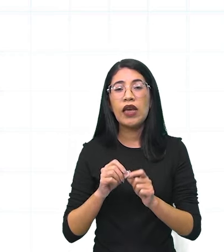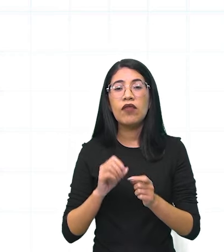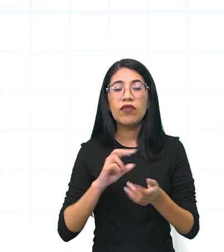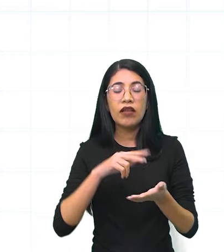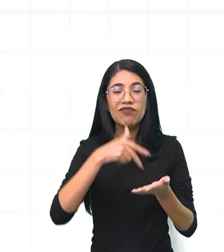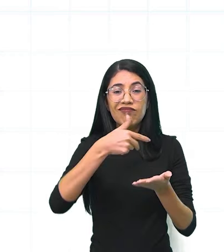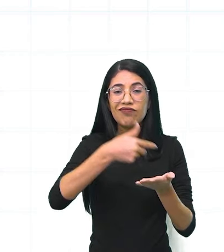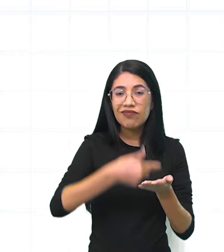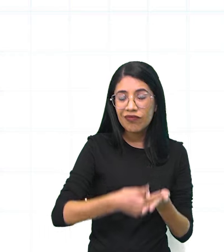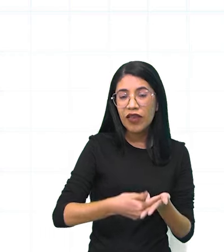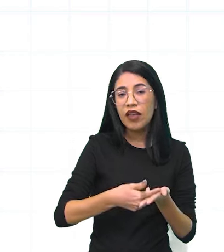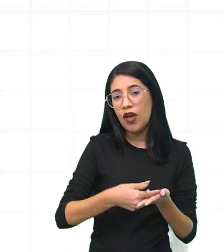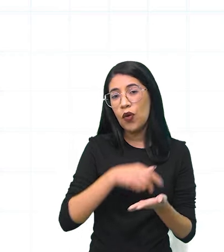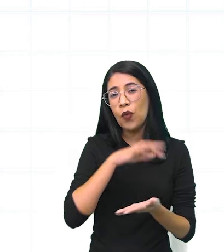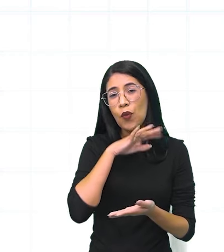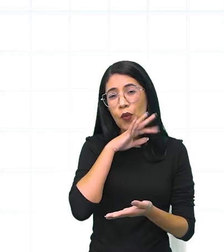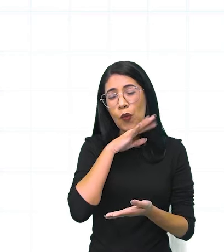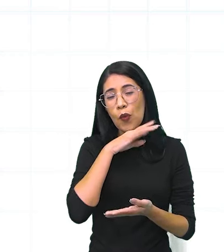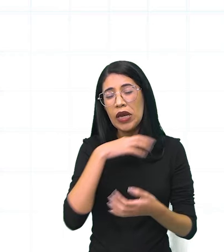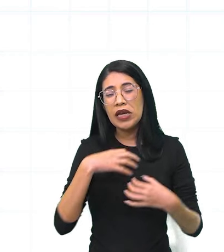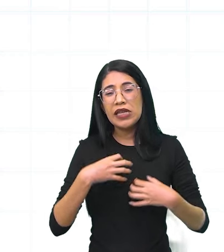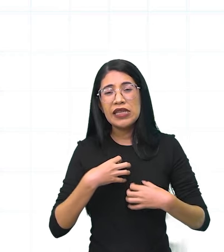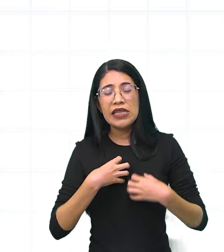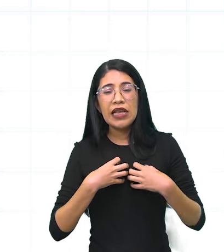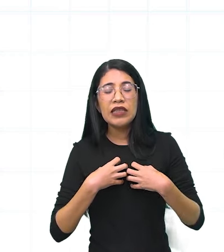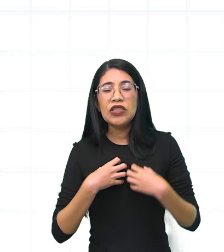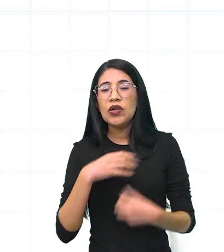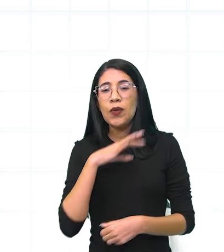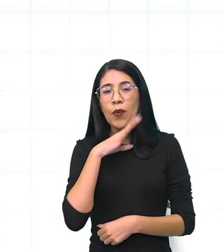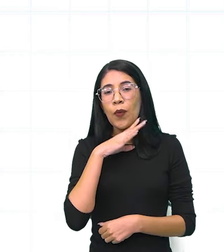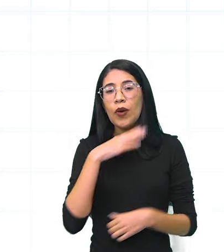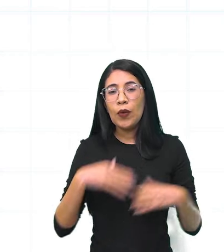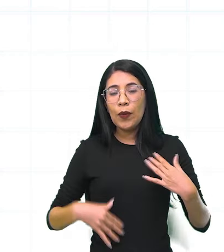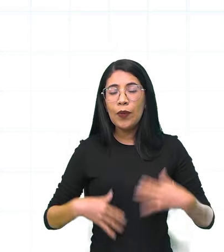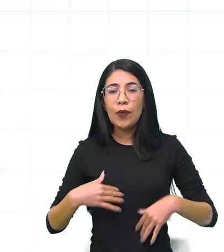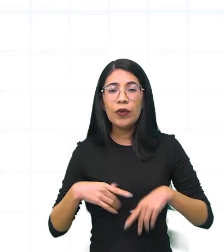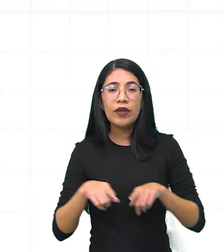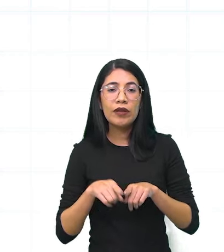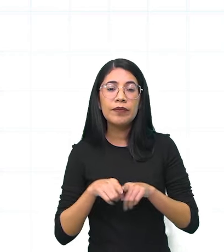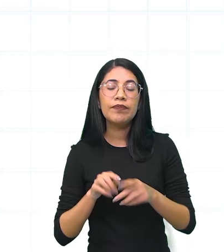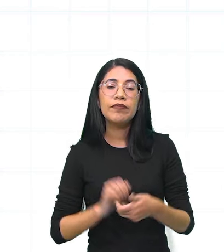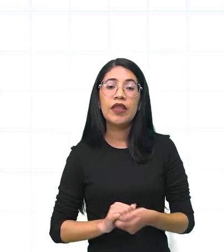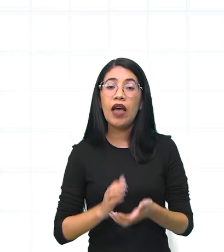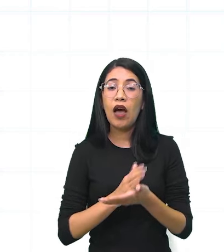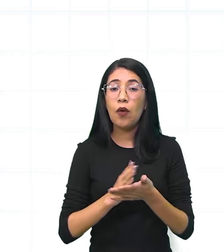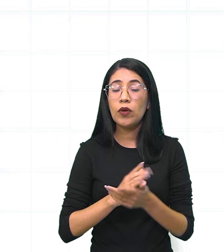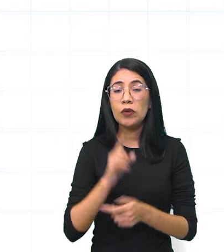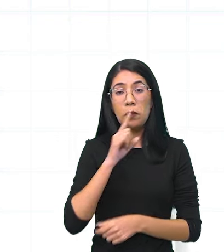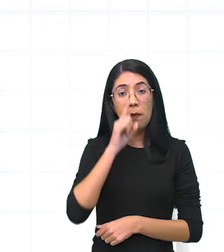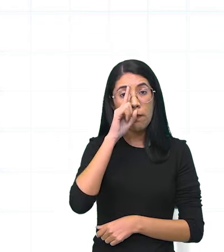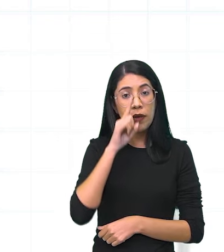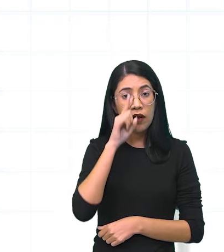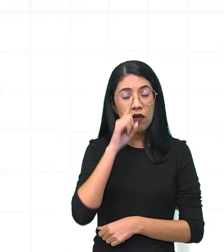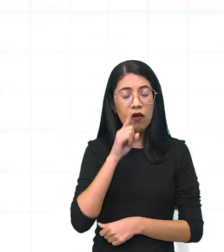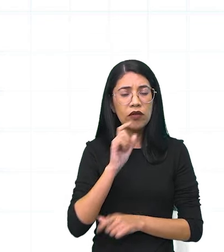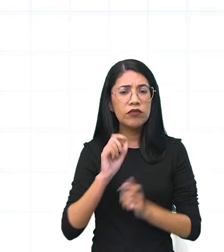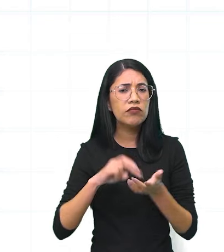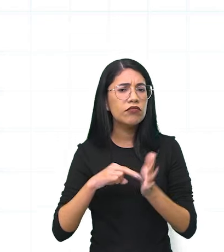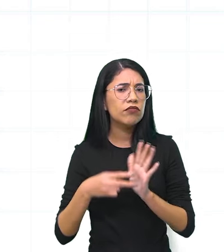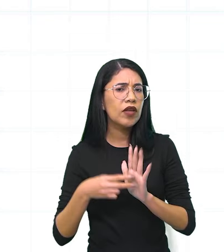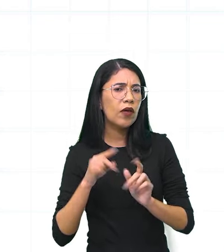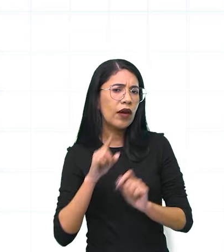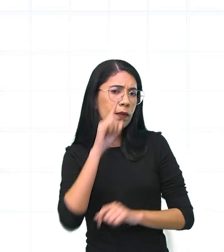cama com sintomas muito chatos, pra não dizer agressivos. E, alguns casos, até bem perigosos. O que é o bem perigoso?